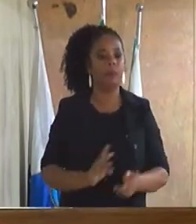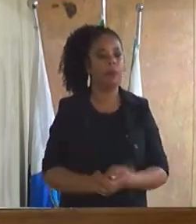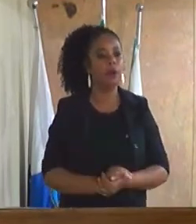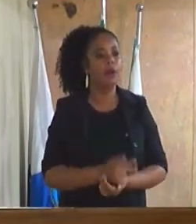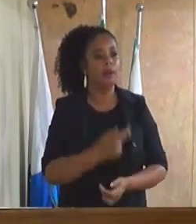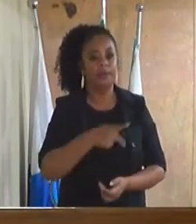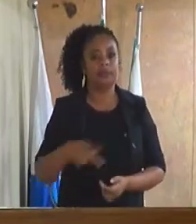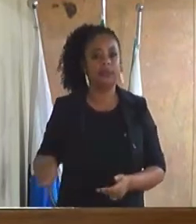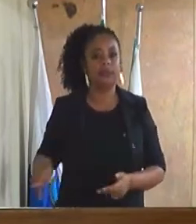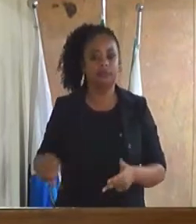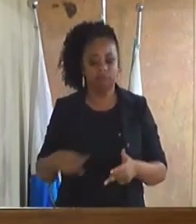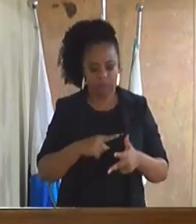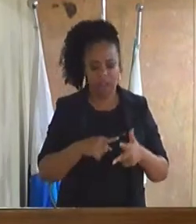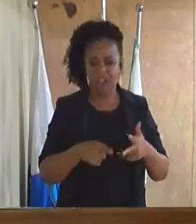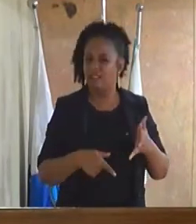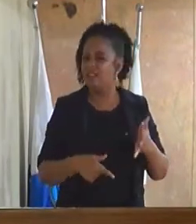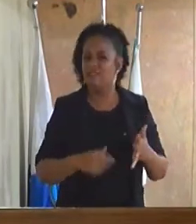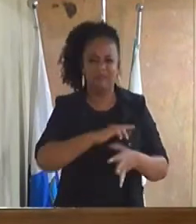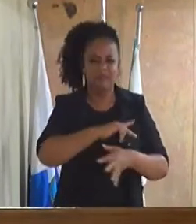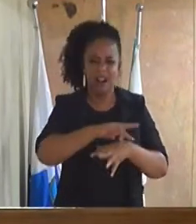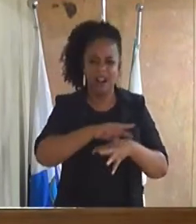iria falar sobre muitas coisas aqui hoje,